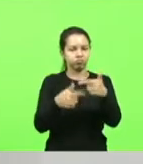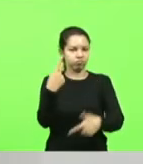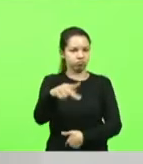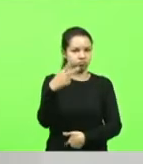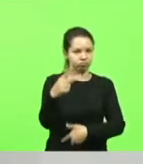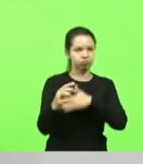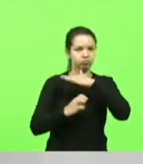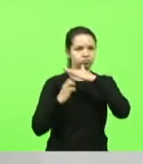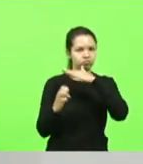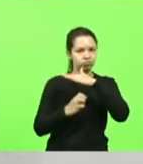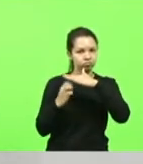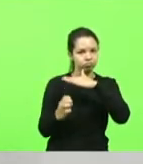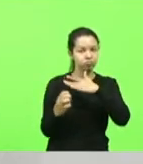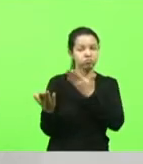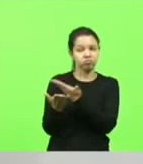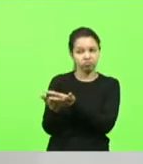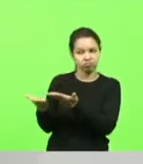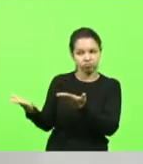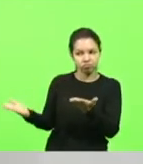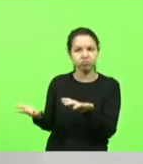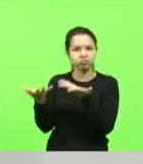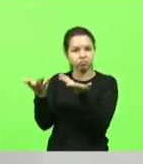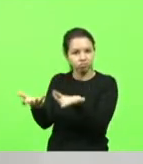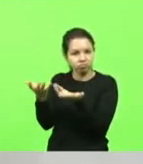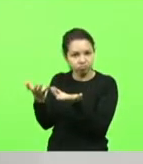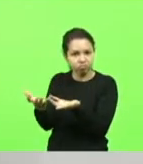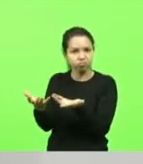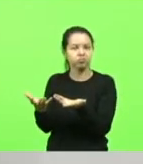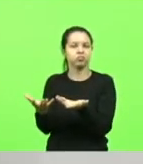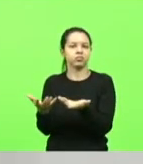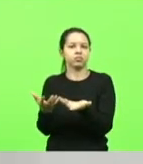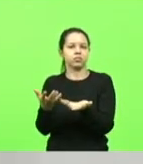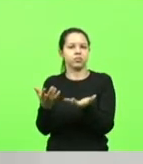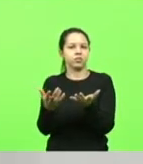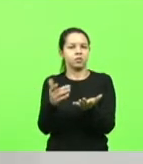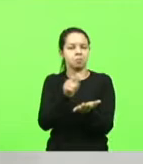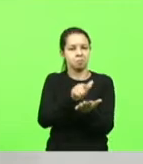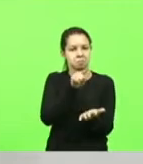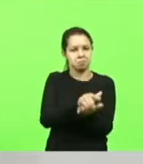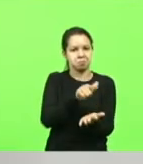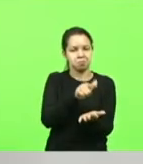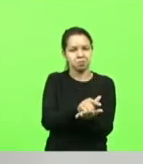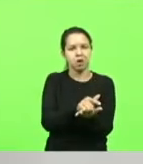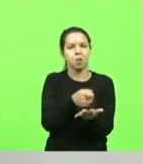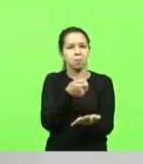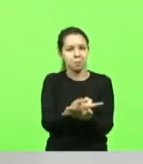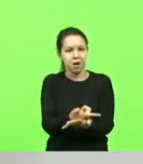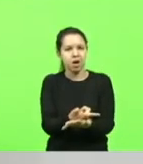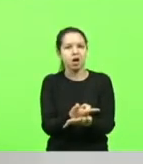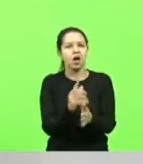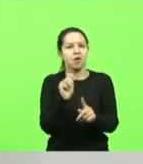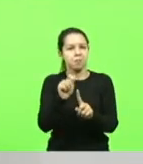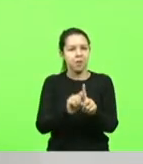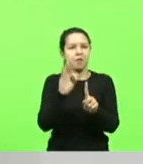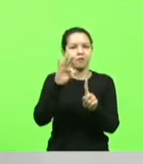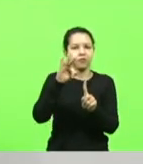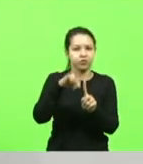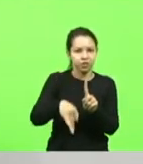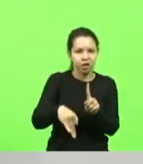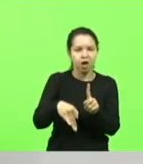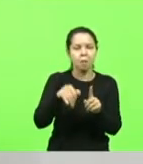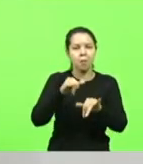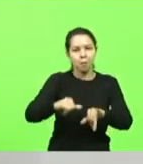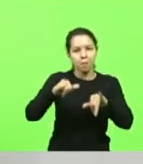e mesmo aqueles que buscam, entregam o boleto lá, para você no final do mês, da propaganda,